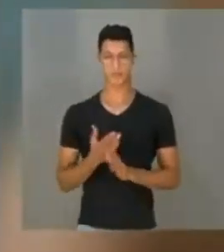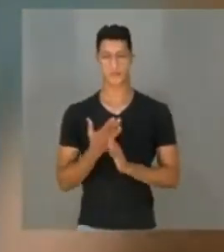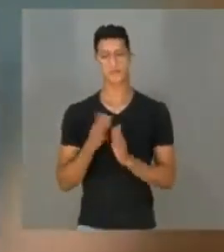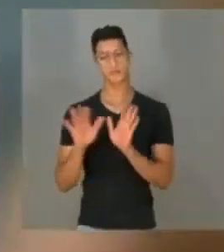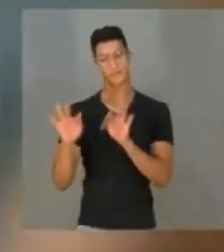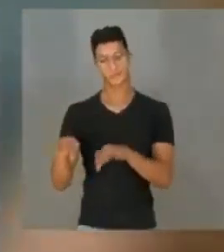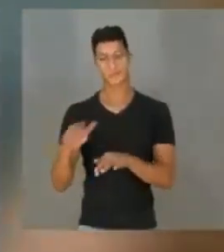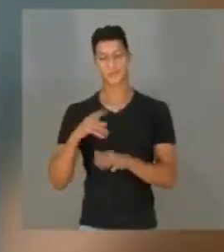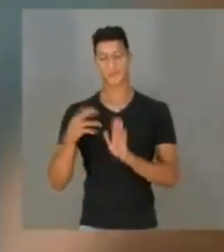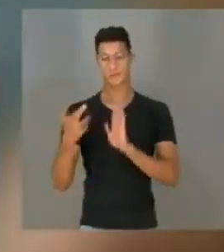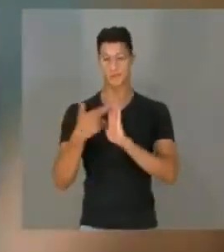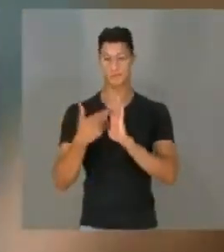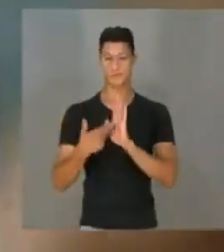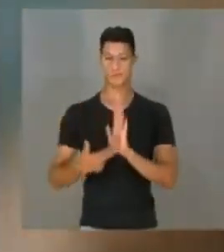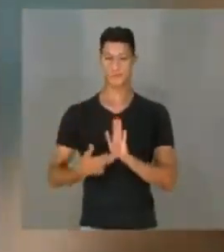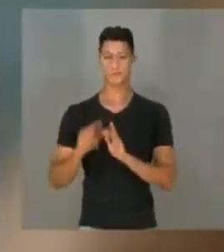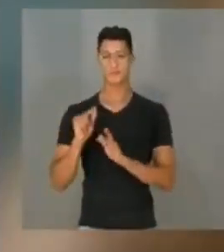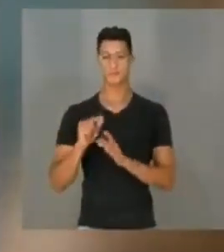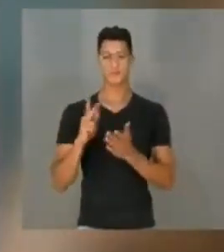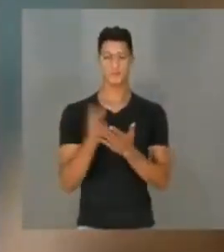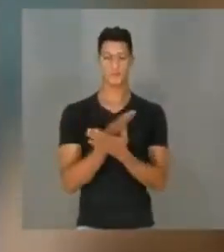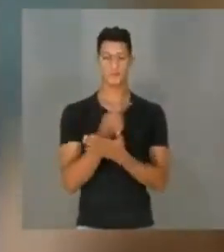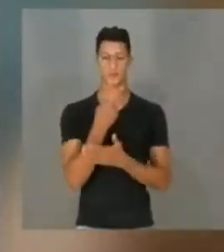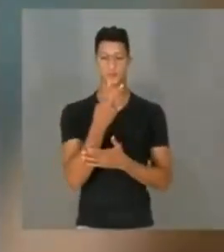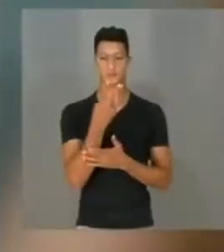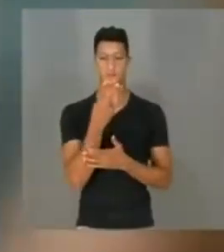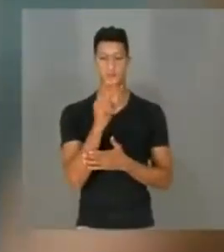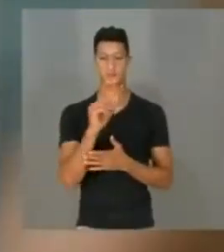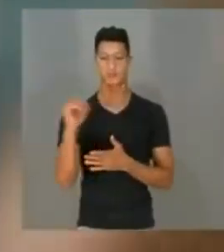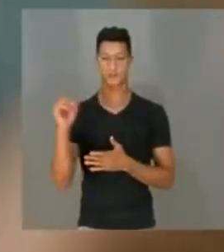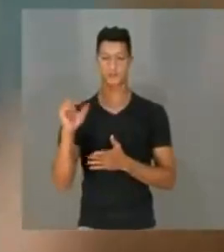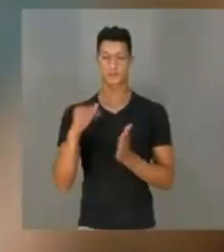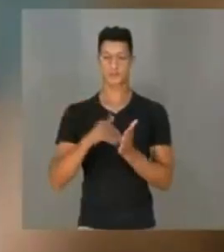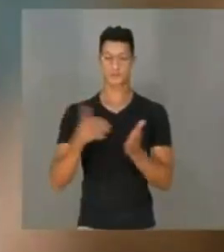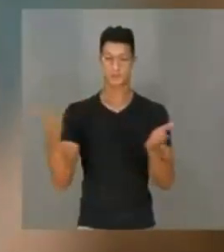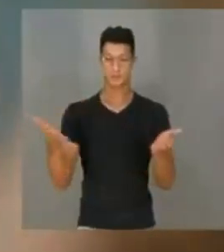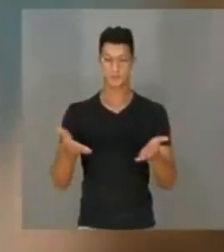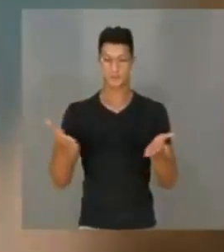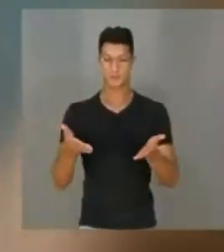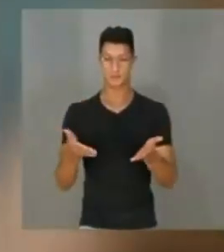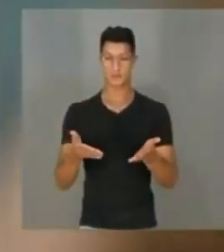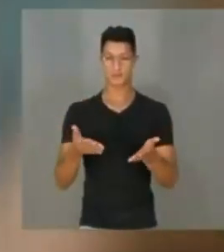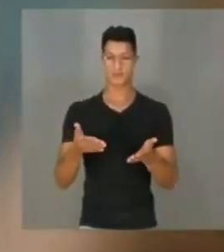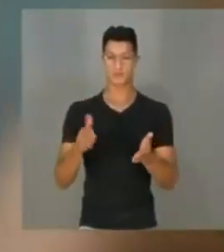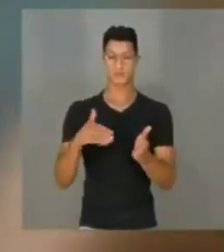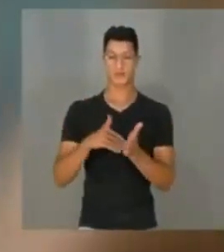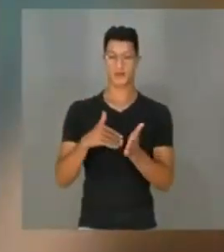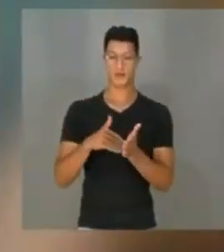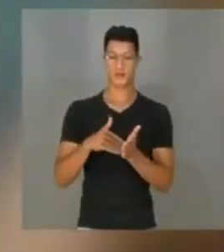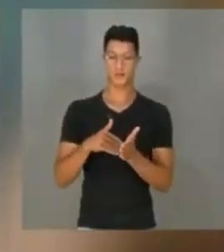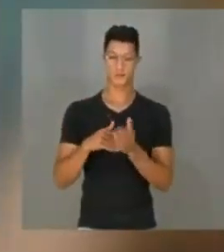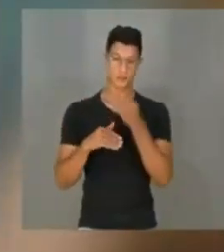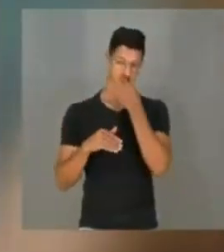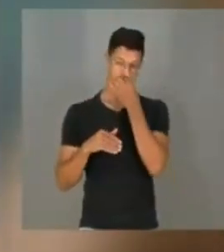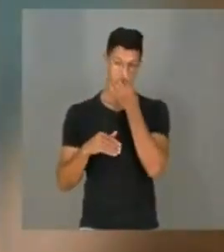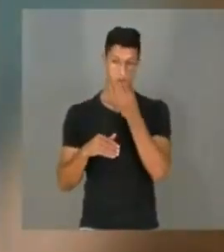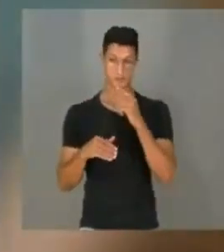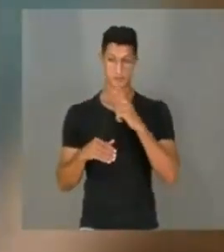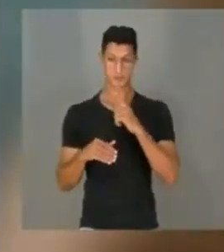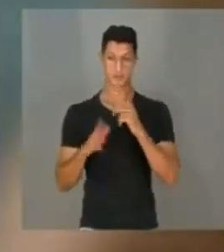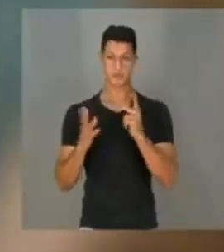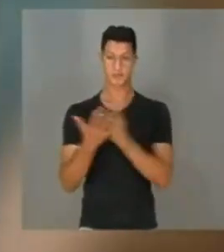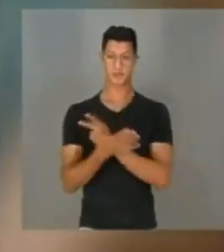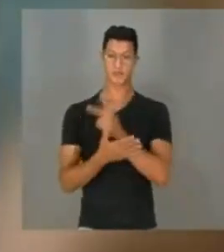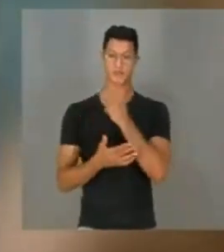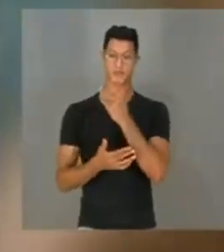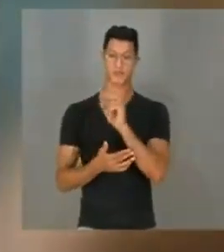finalmente, a regulamentação, que ocorreu em 2000, até agora. Essa última etapa aconteceu